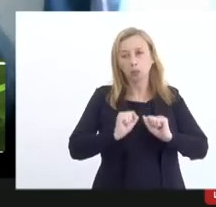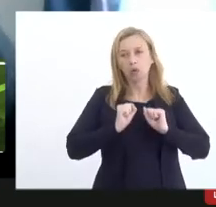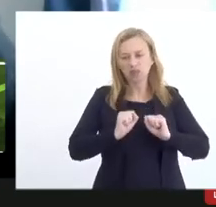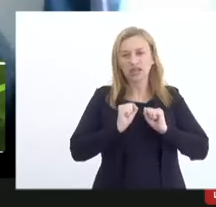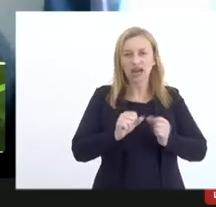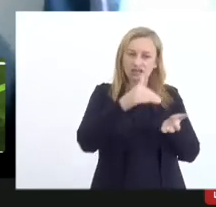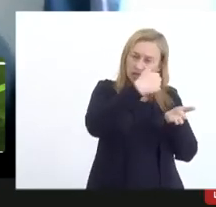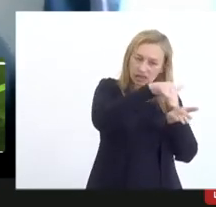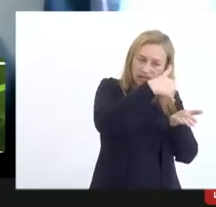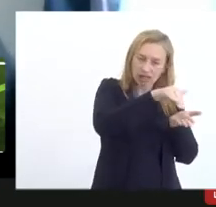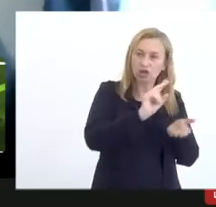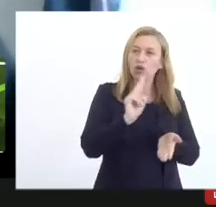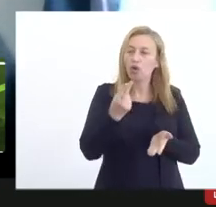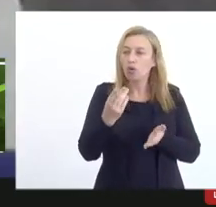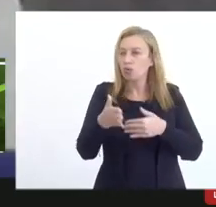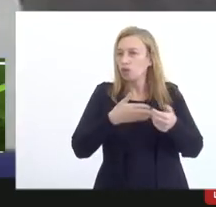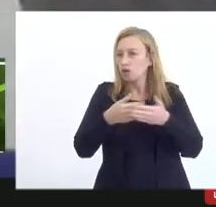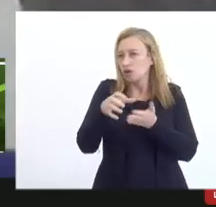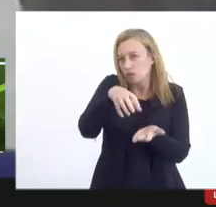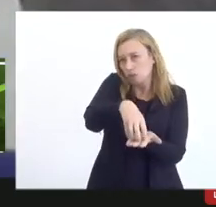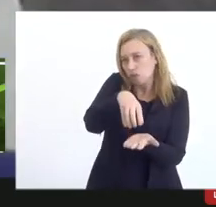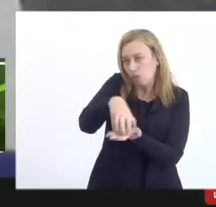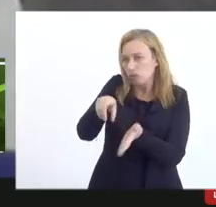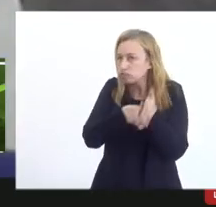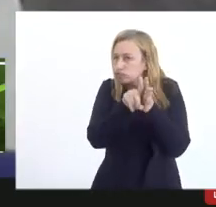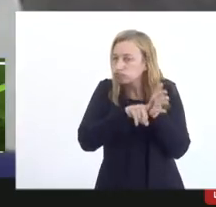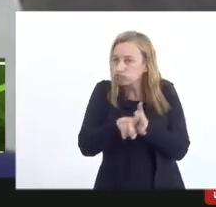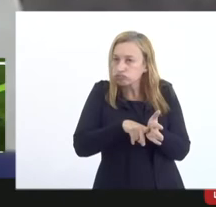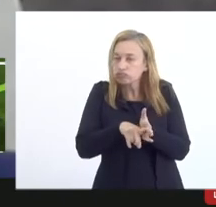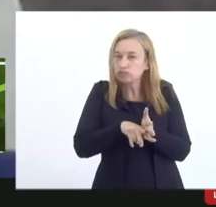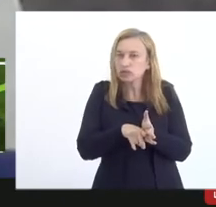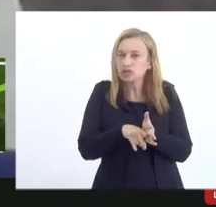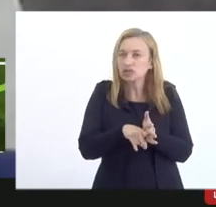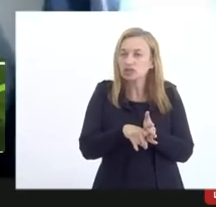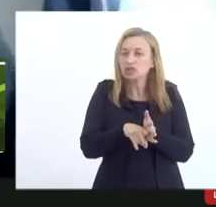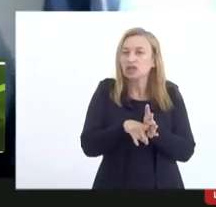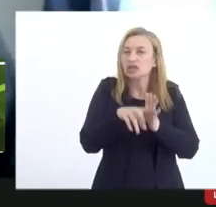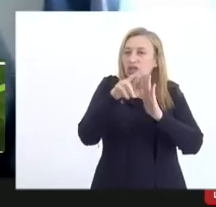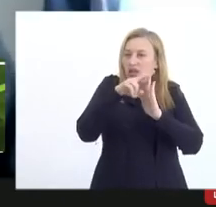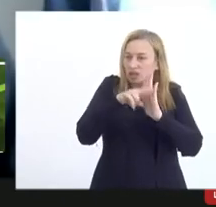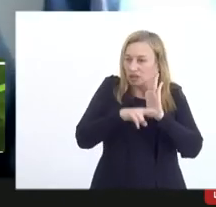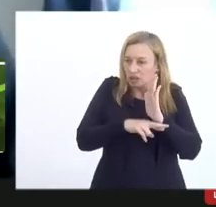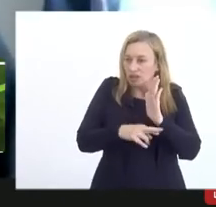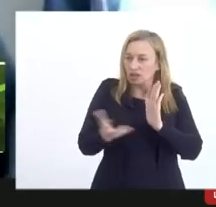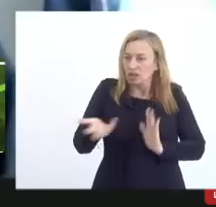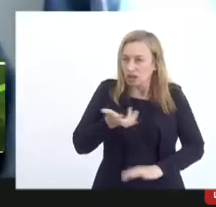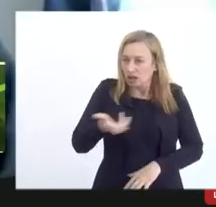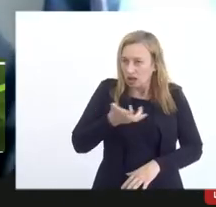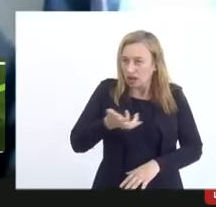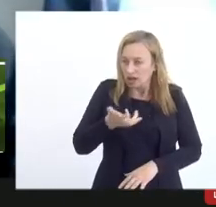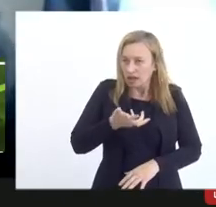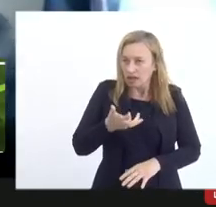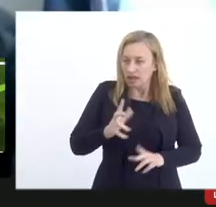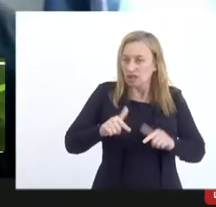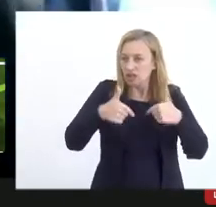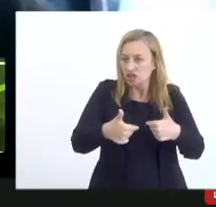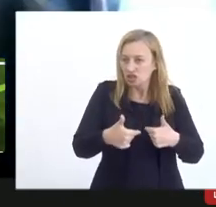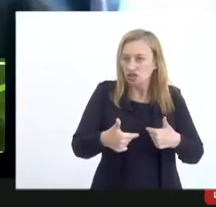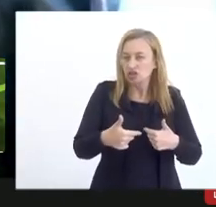secretaria ou órgão de análise estabelecer um mecanismo ágil de